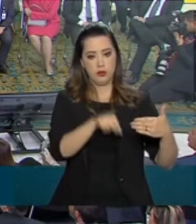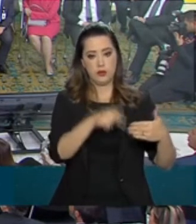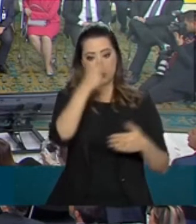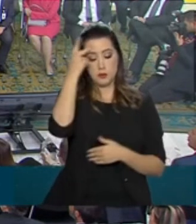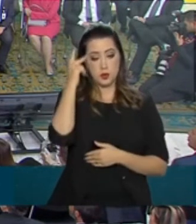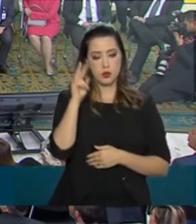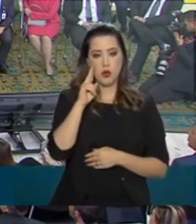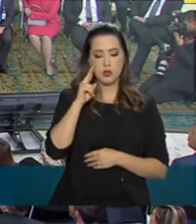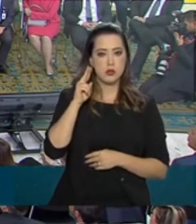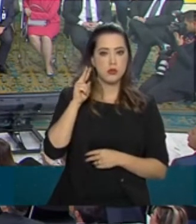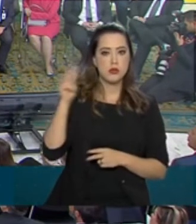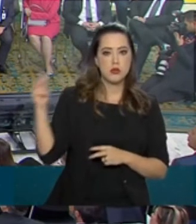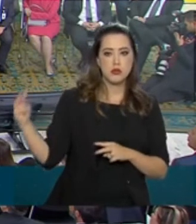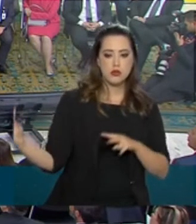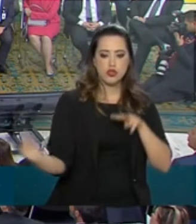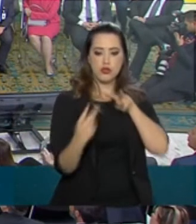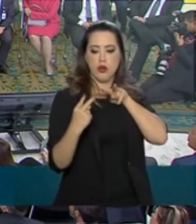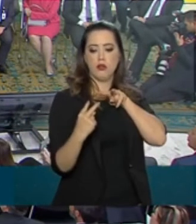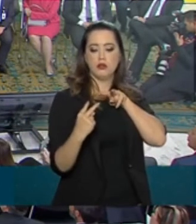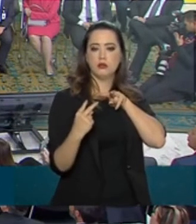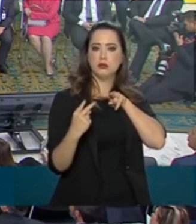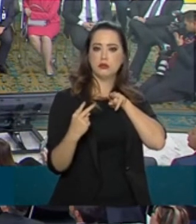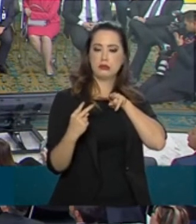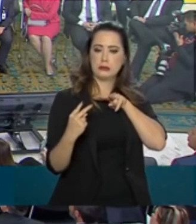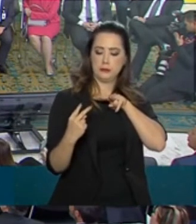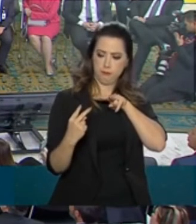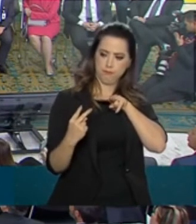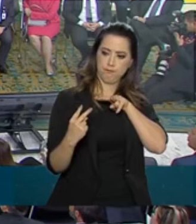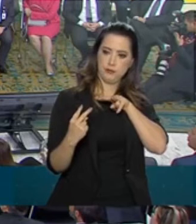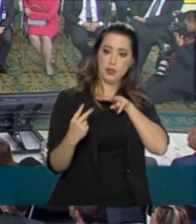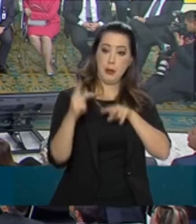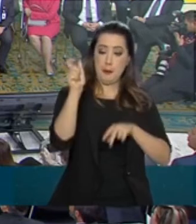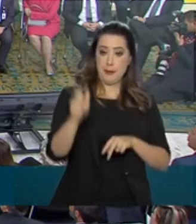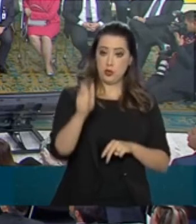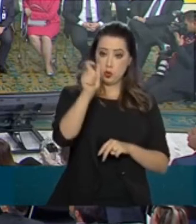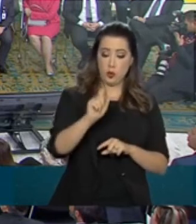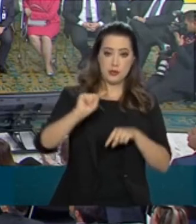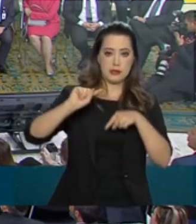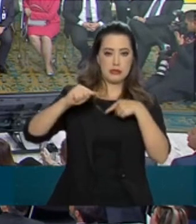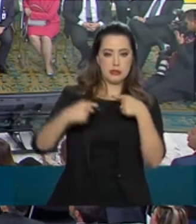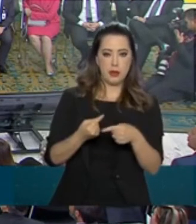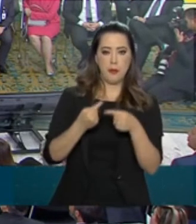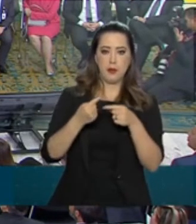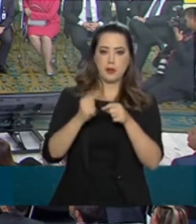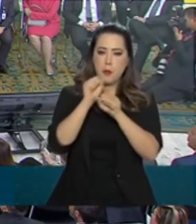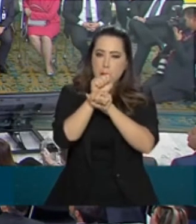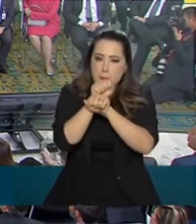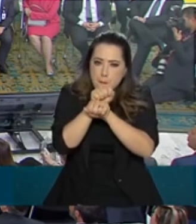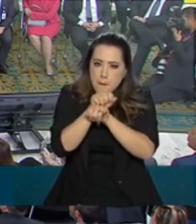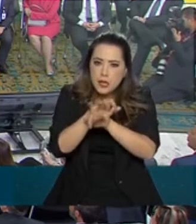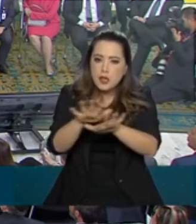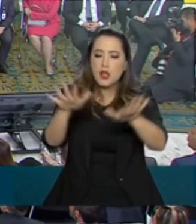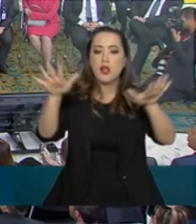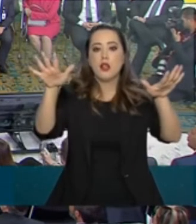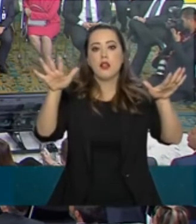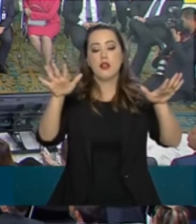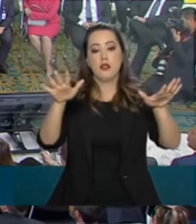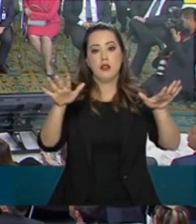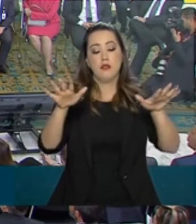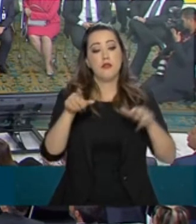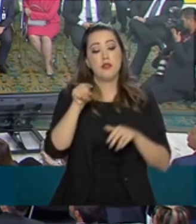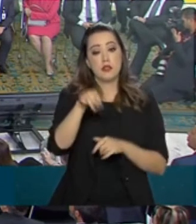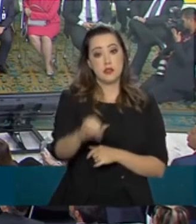Brigadeiro Bermúdez, ficam olhando para a tua fisionomia. São pessoas que depois transmitem àquelas autoridades que estão na frente